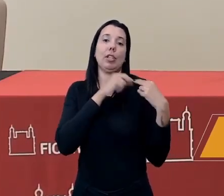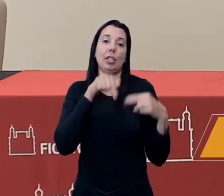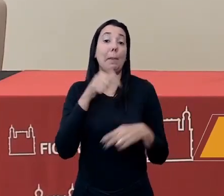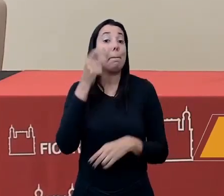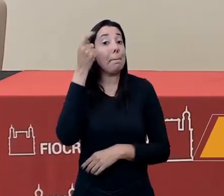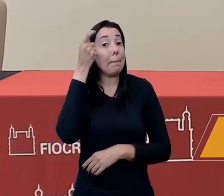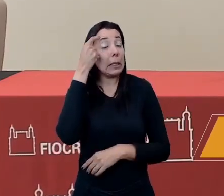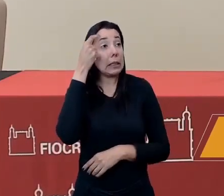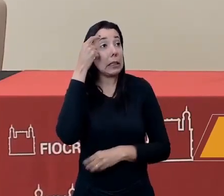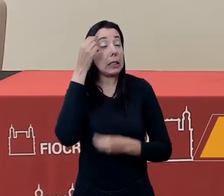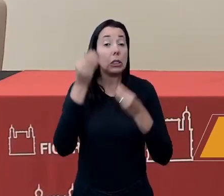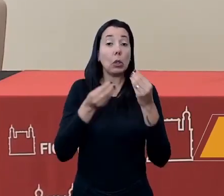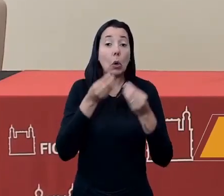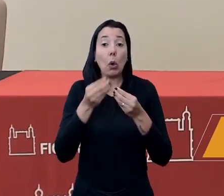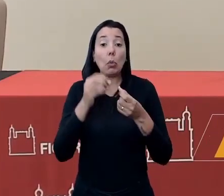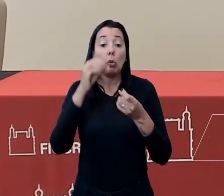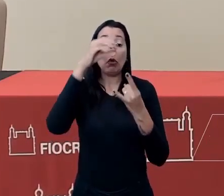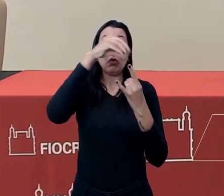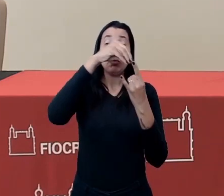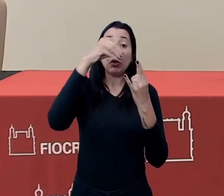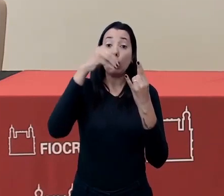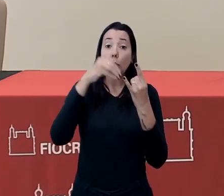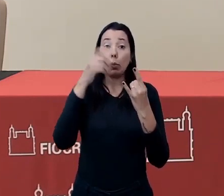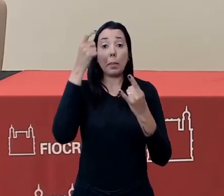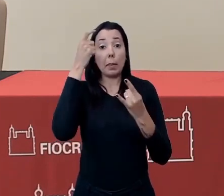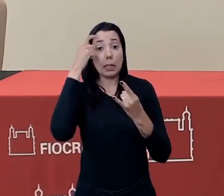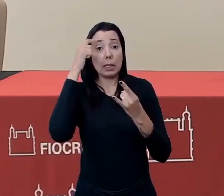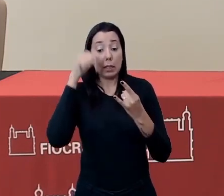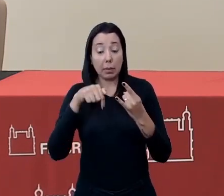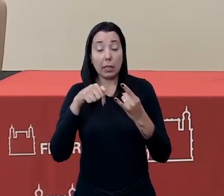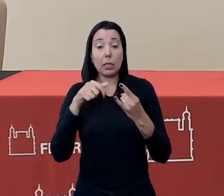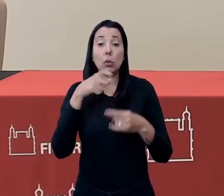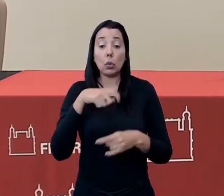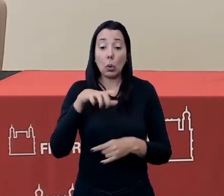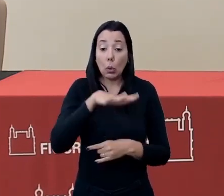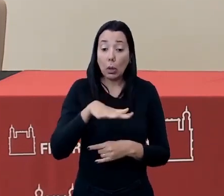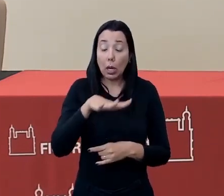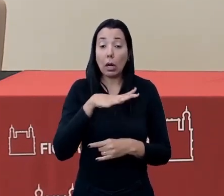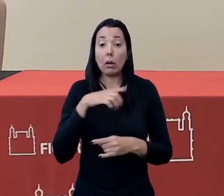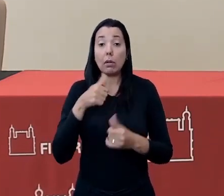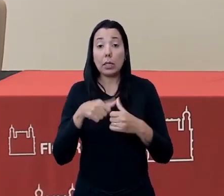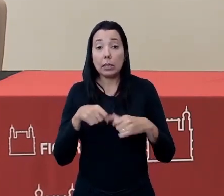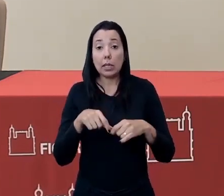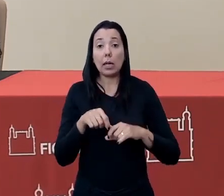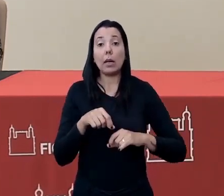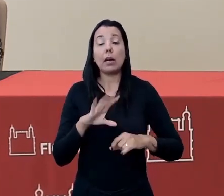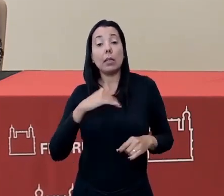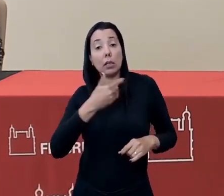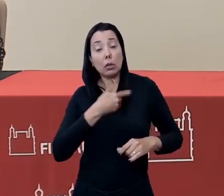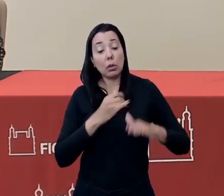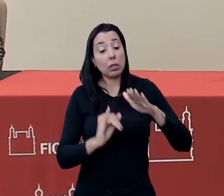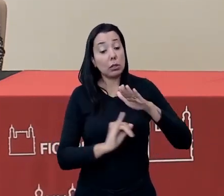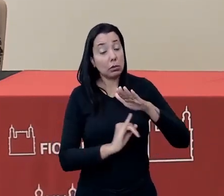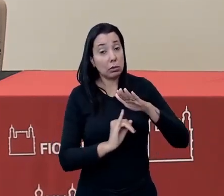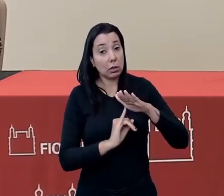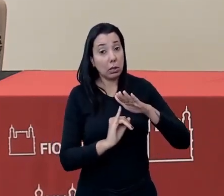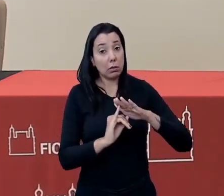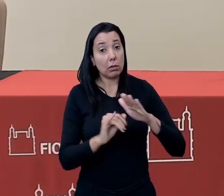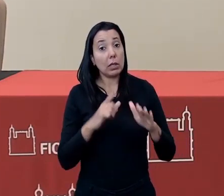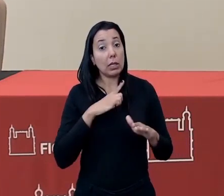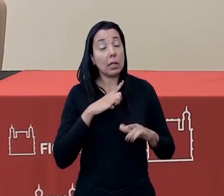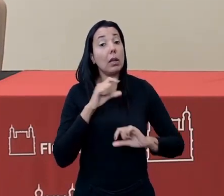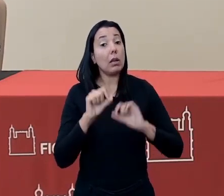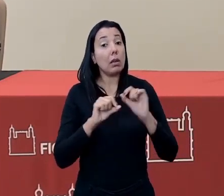pensando como o Fiocruz, pensando desse lugar, de uma instituição que está completando, da nossa instituição, que está